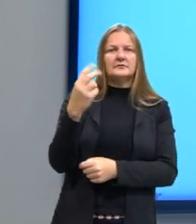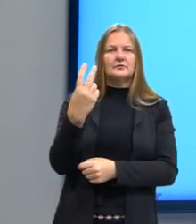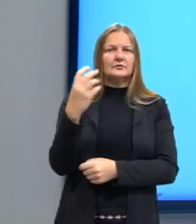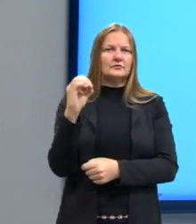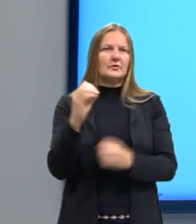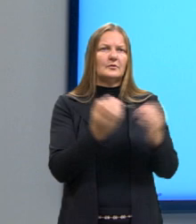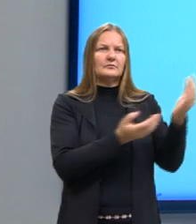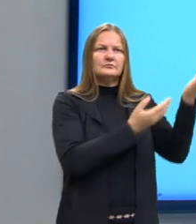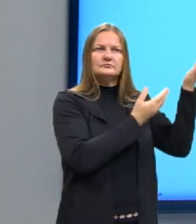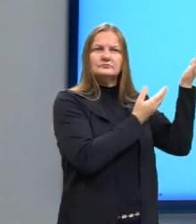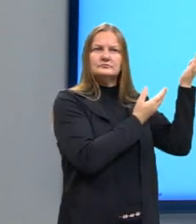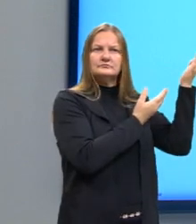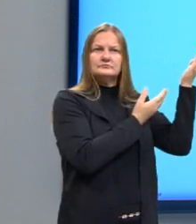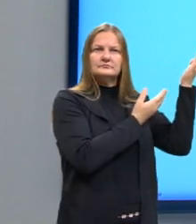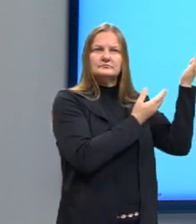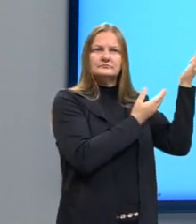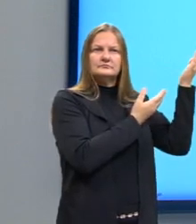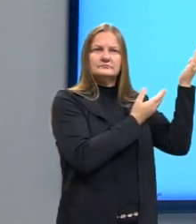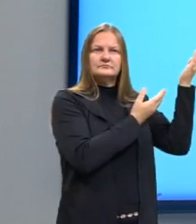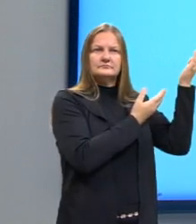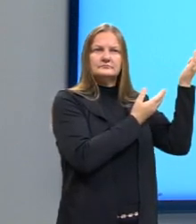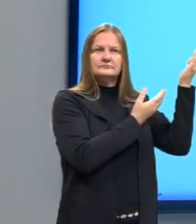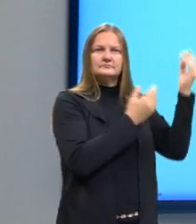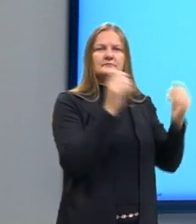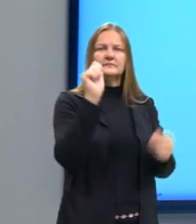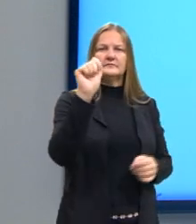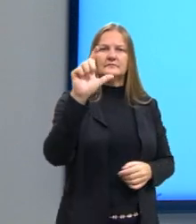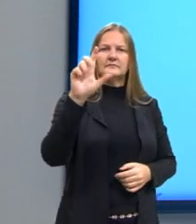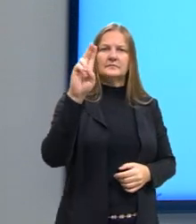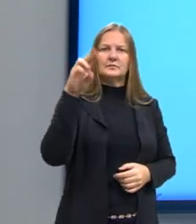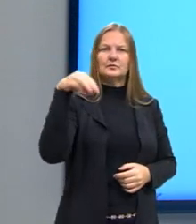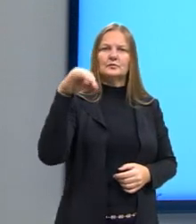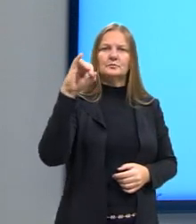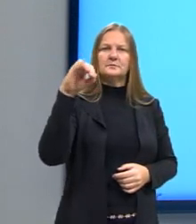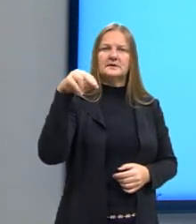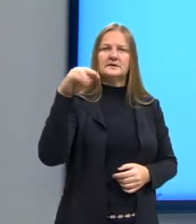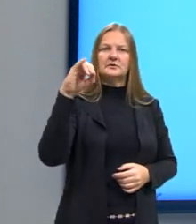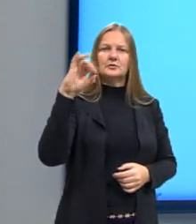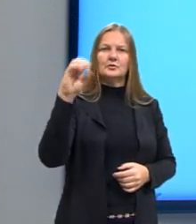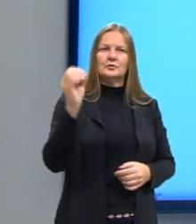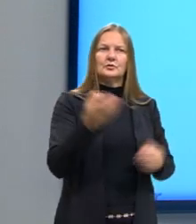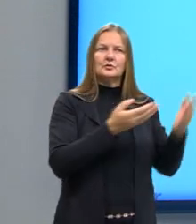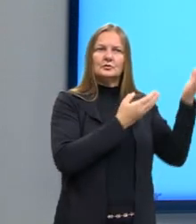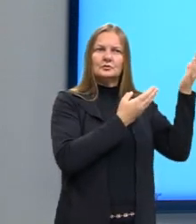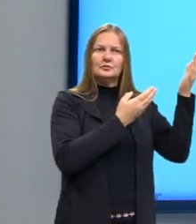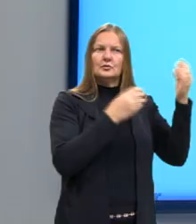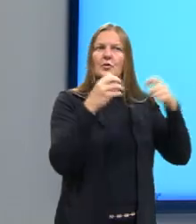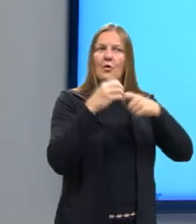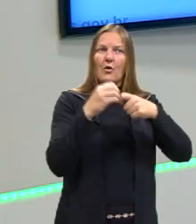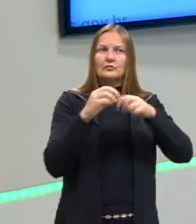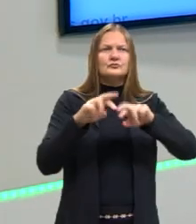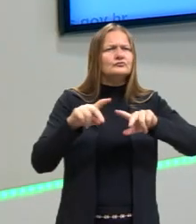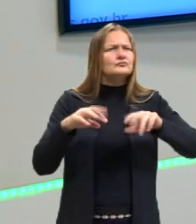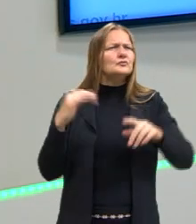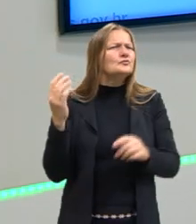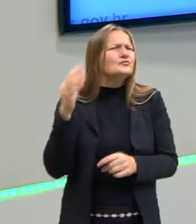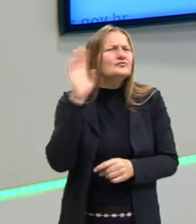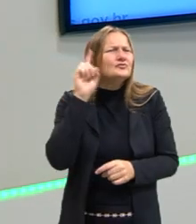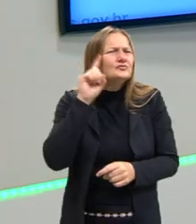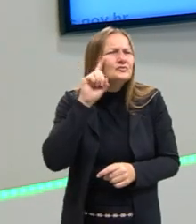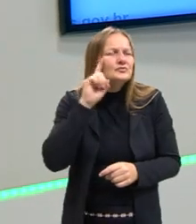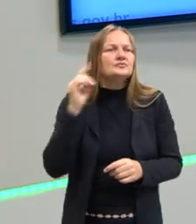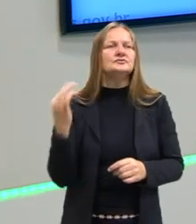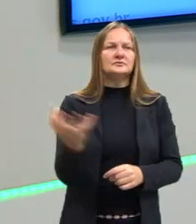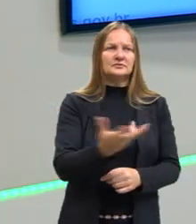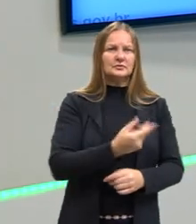MGO, o alumínio, o AL2O3. Esses óxidos são aplicados no nosso dia a dia em diferentes